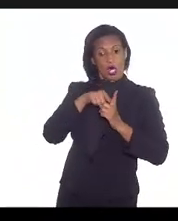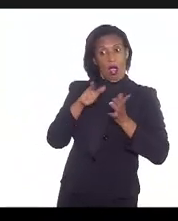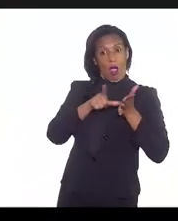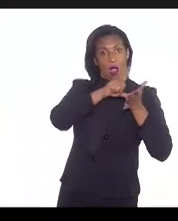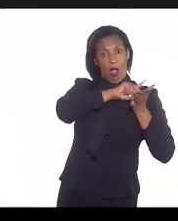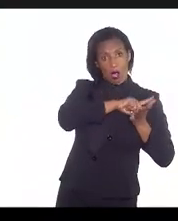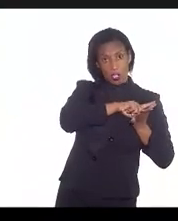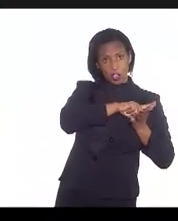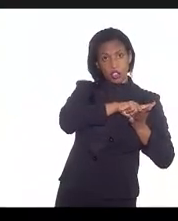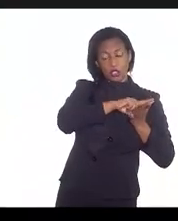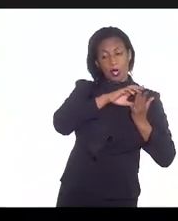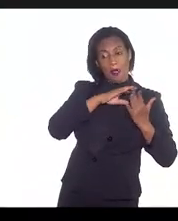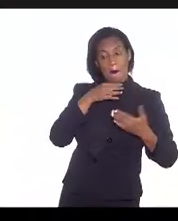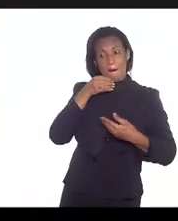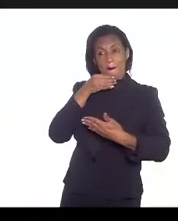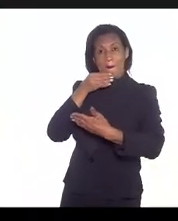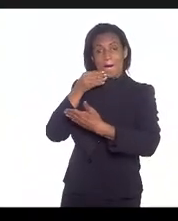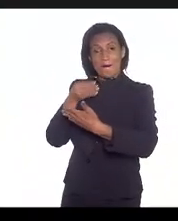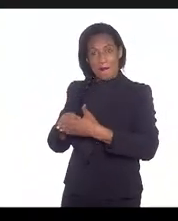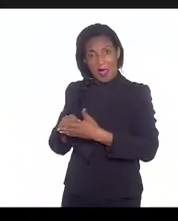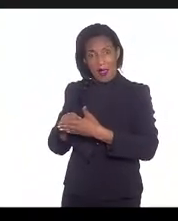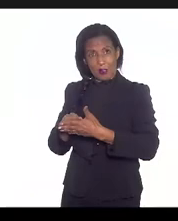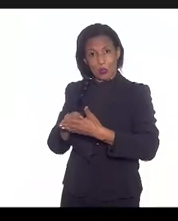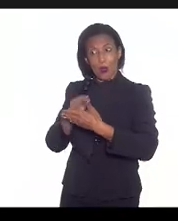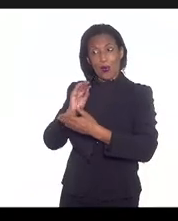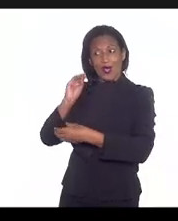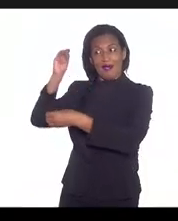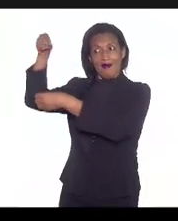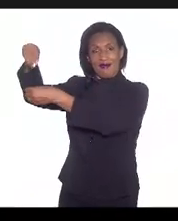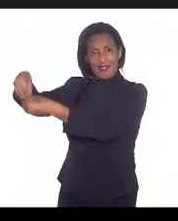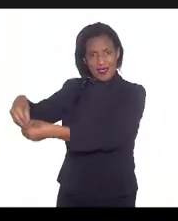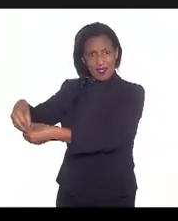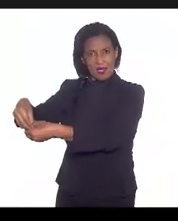embarque, para se ter certeza que você fecha um ciclo